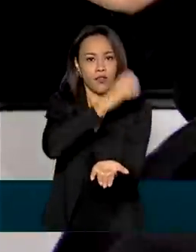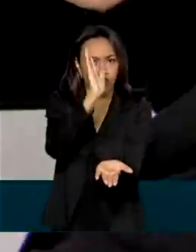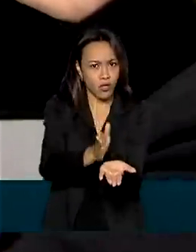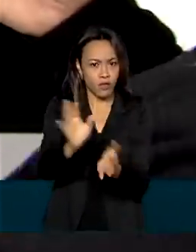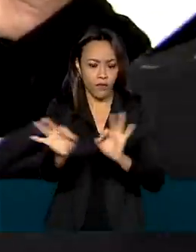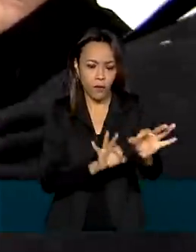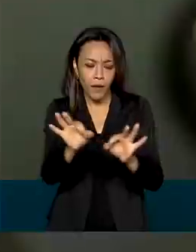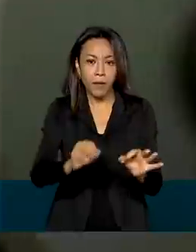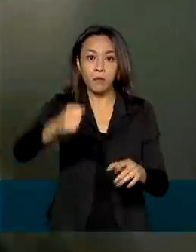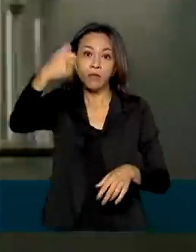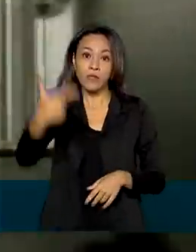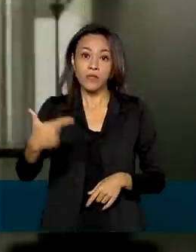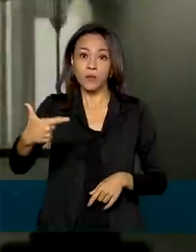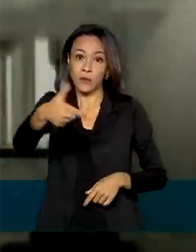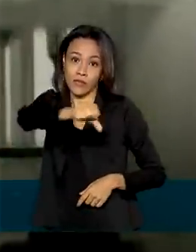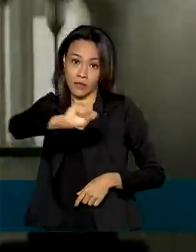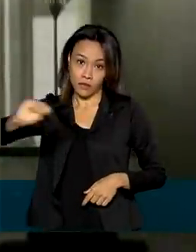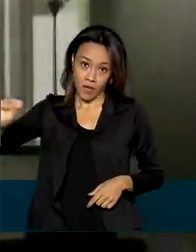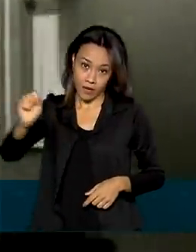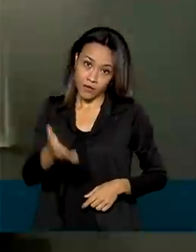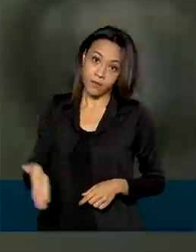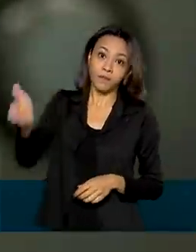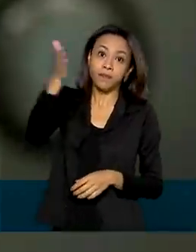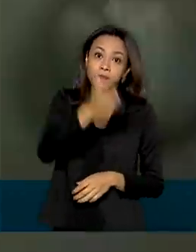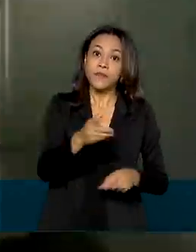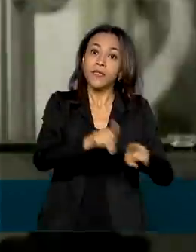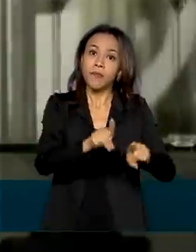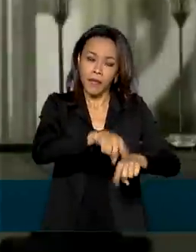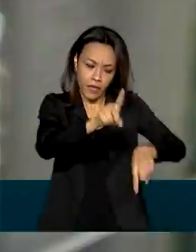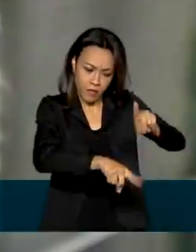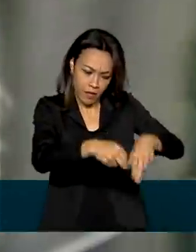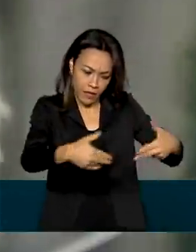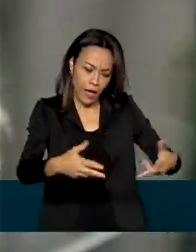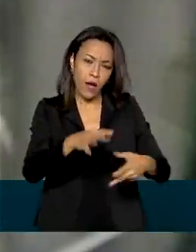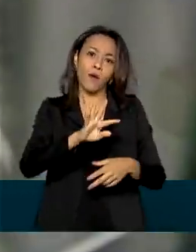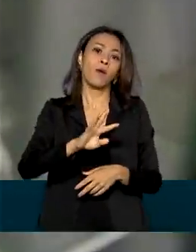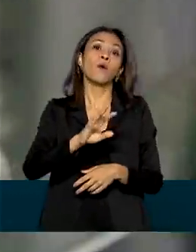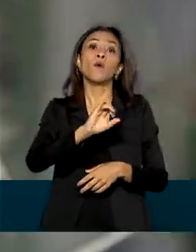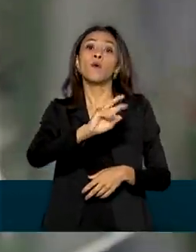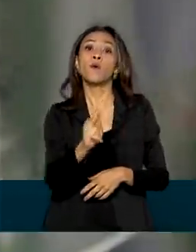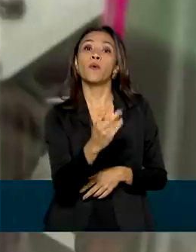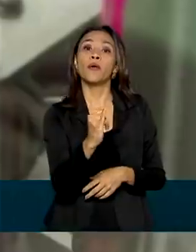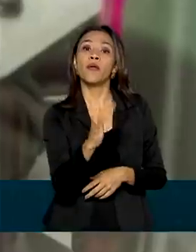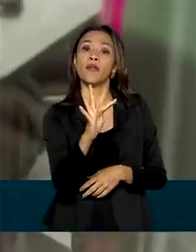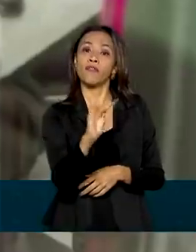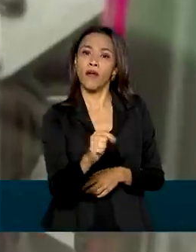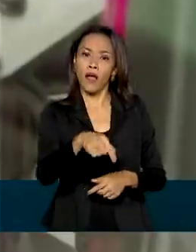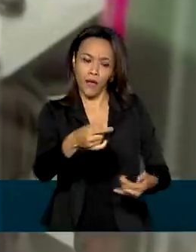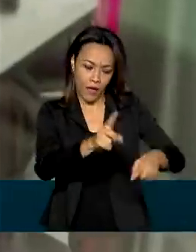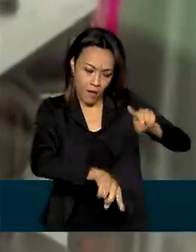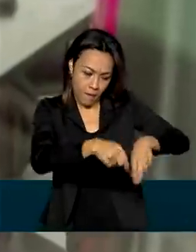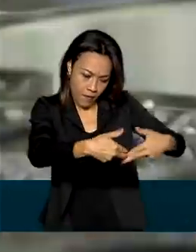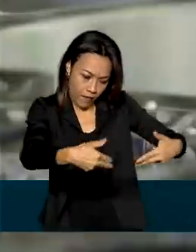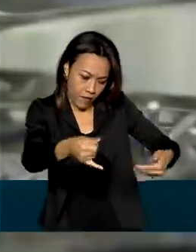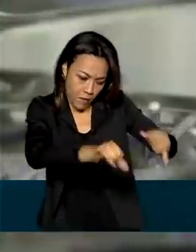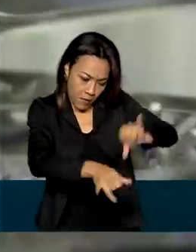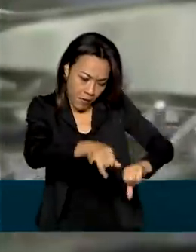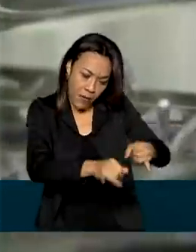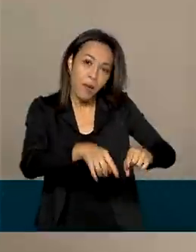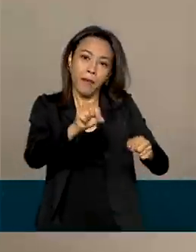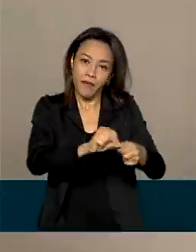segundo semestre e do insumo farmacêutico ativo, o IFA, matéria-prima para a produção no Brasil dos